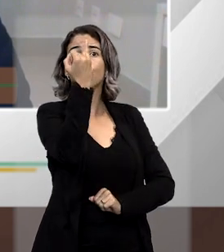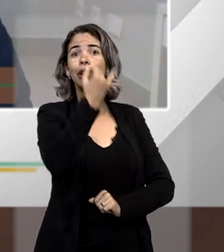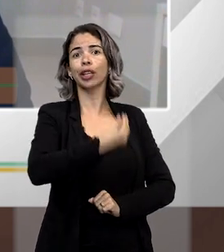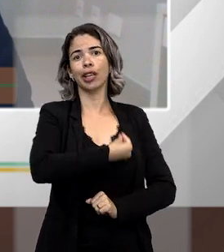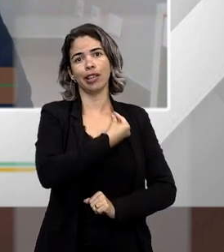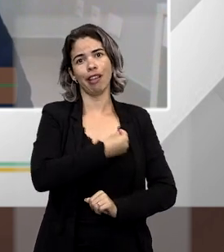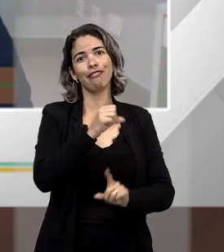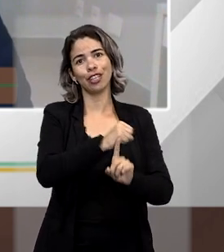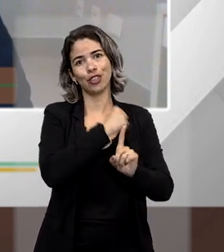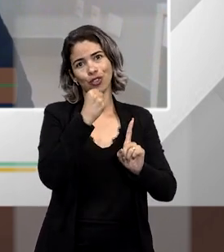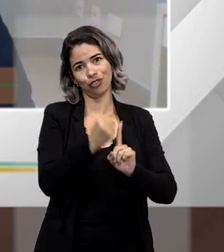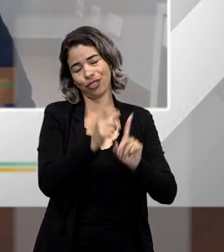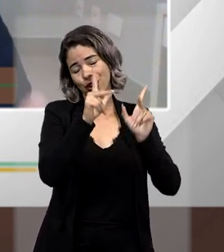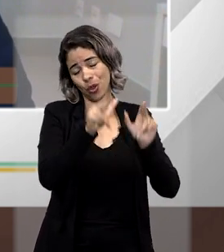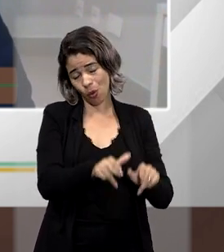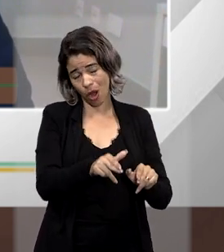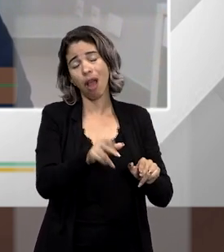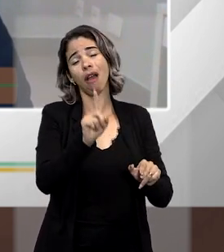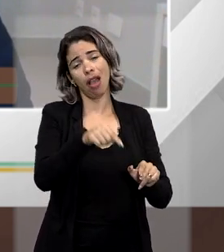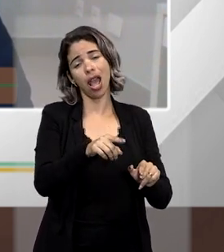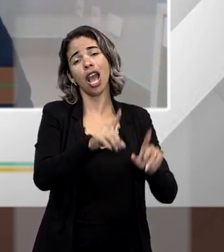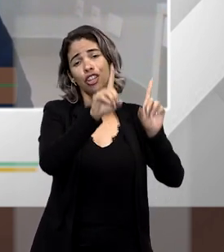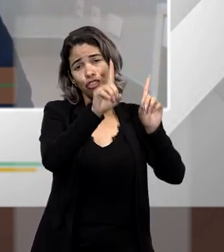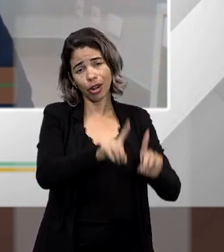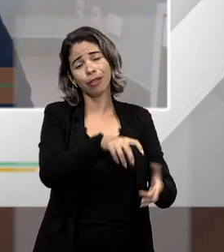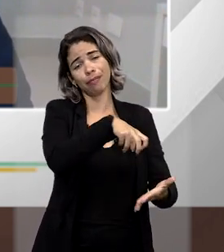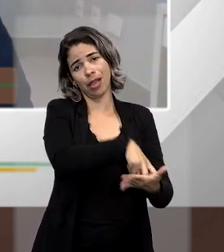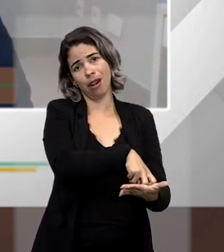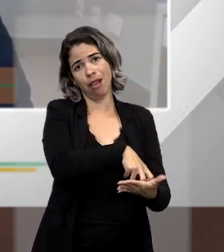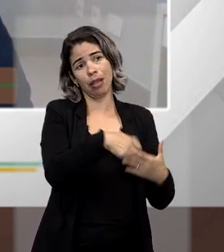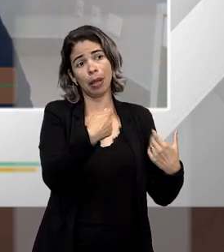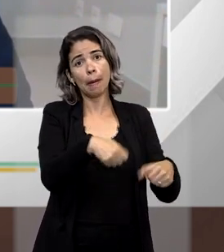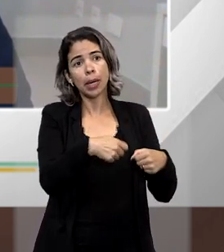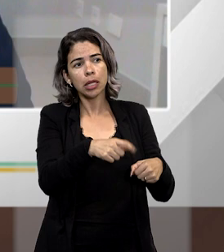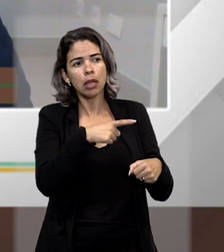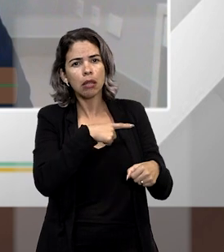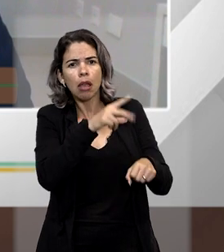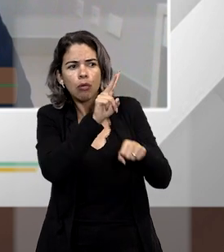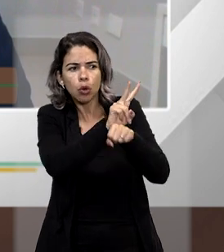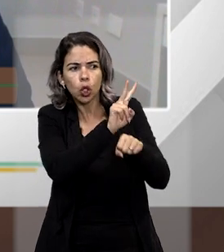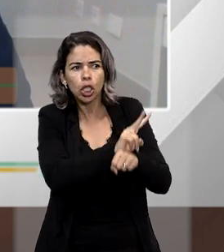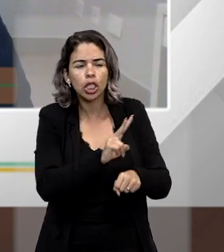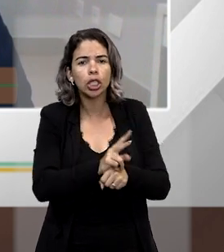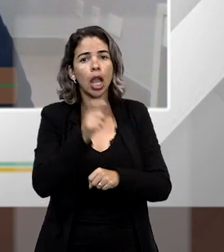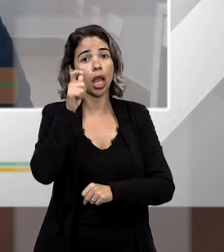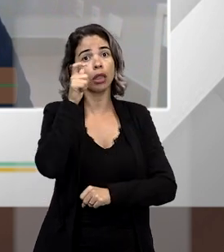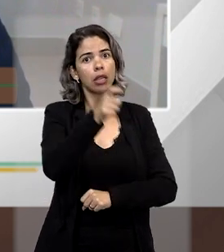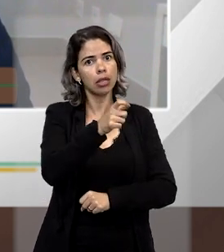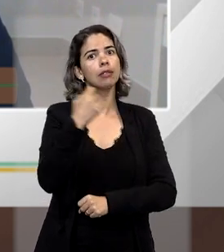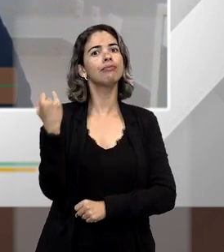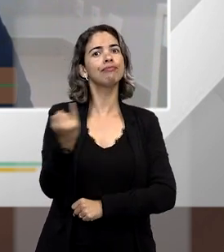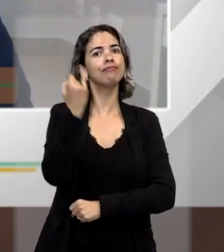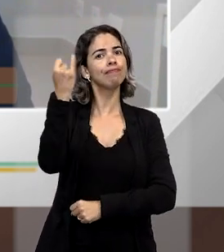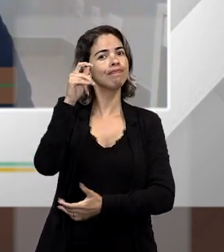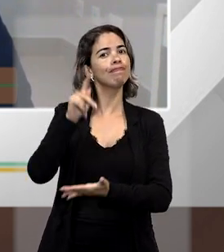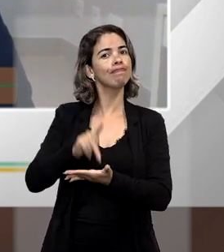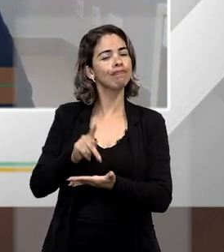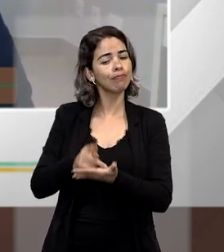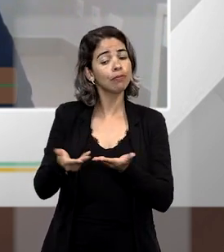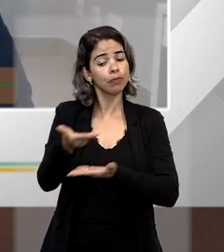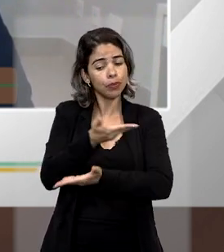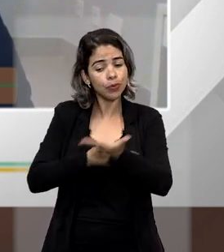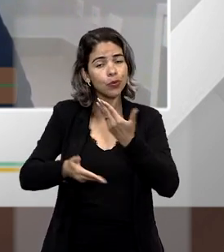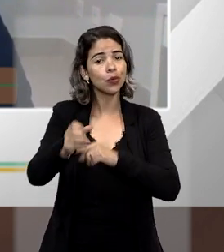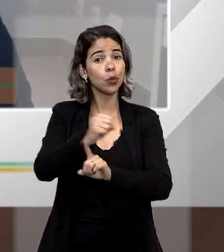importantes da vida social, como deve ser feito o direito penal. O direito penal deve nutrir, deve proteger interesses realmente importantes